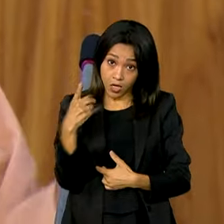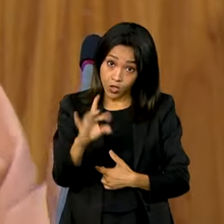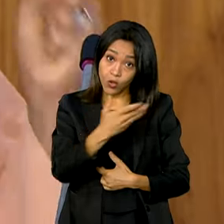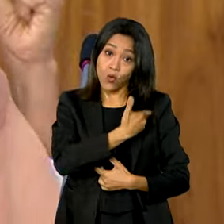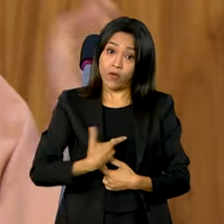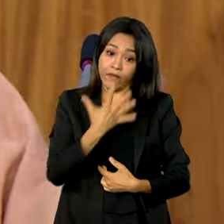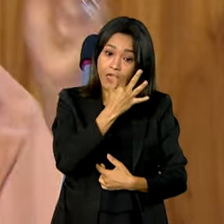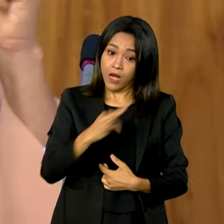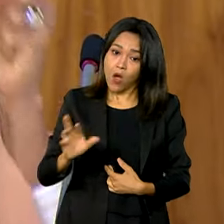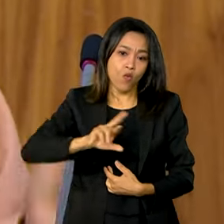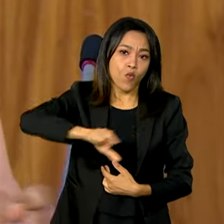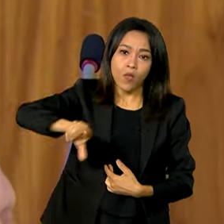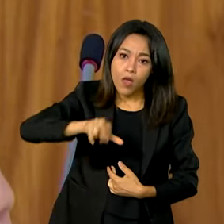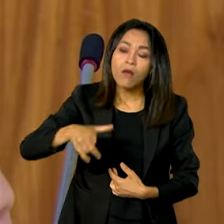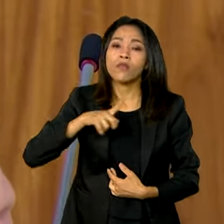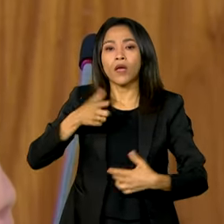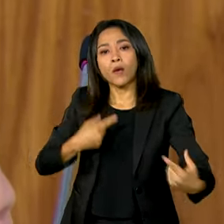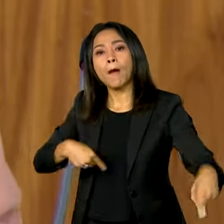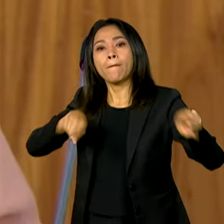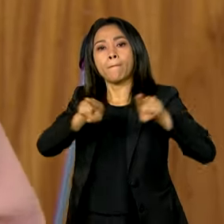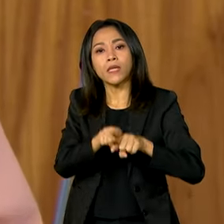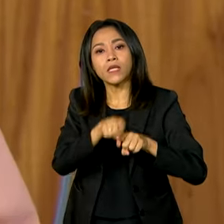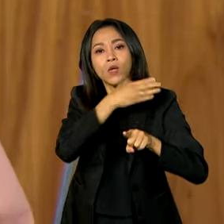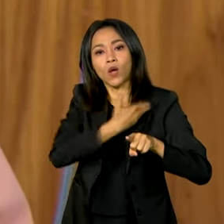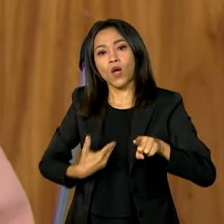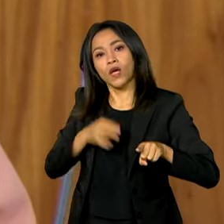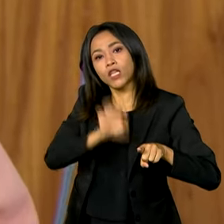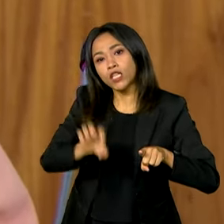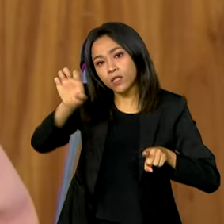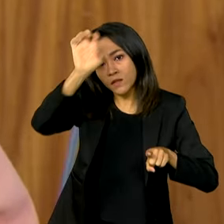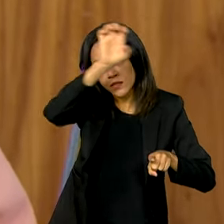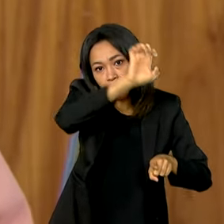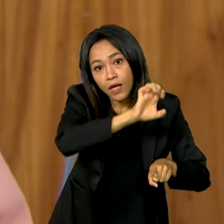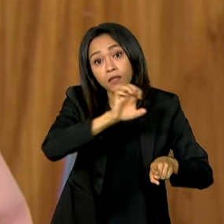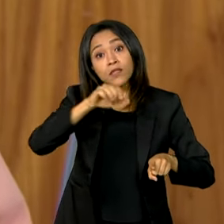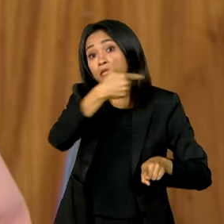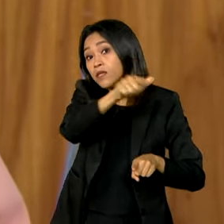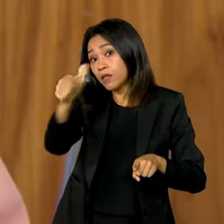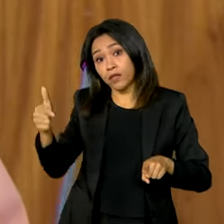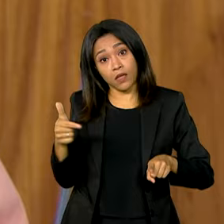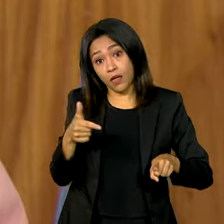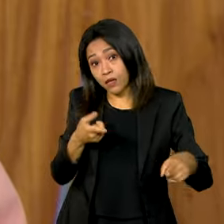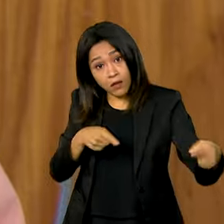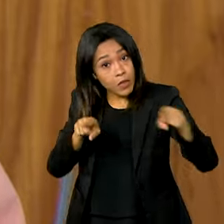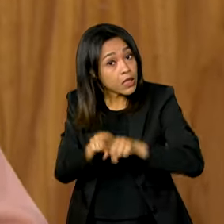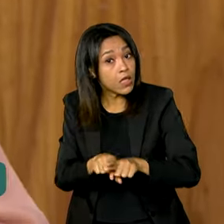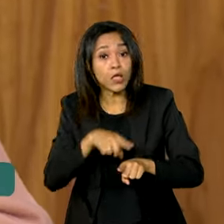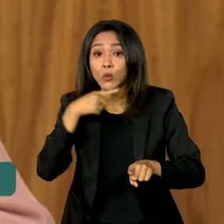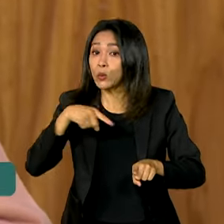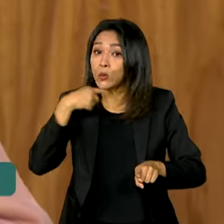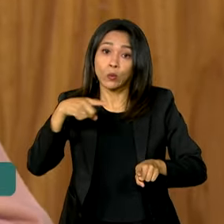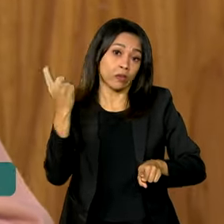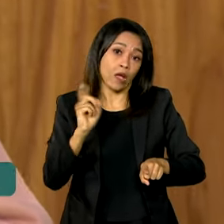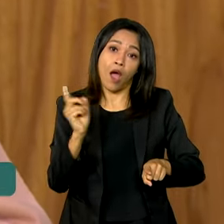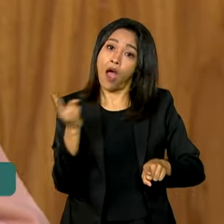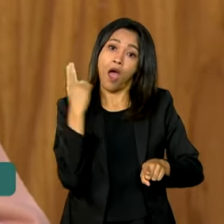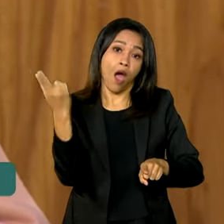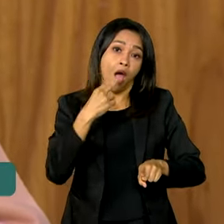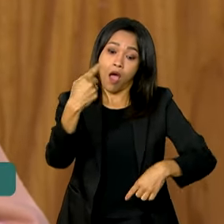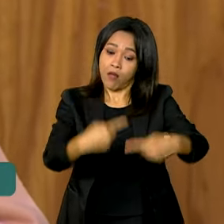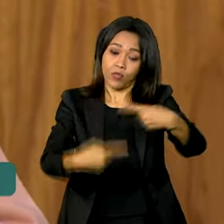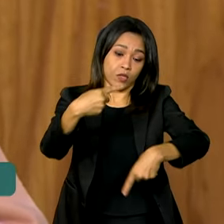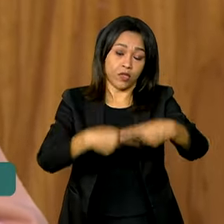uma ação integrada com o governo dos estados, sem o que essa política não tem sustentabilidade. Conseguimos